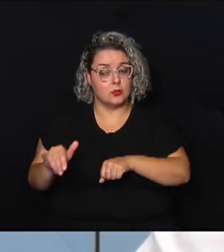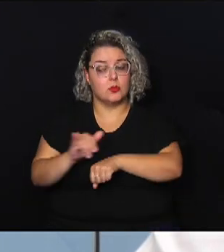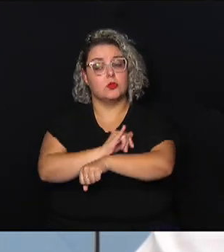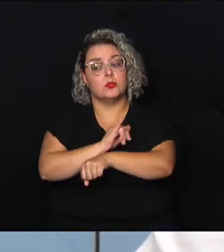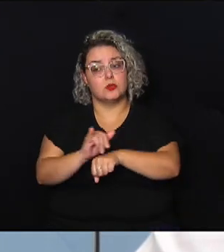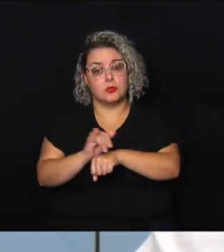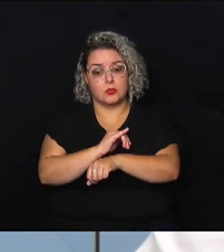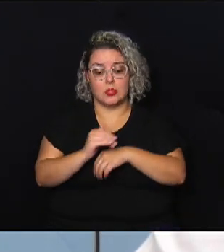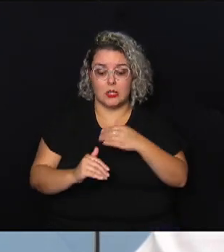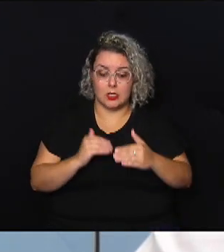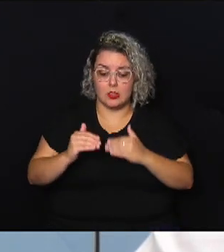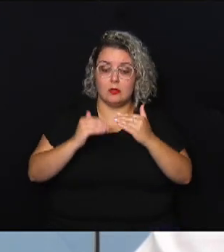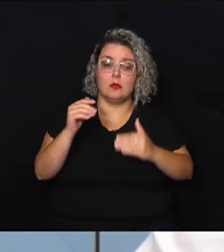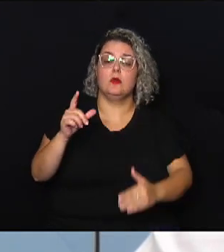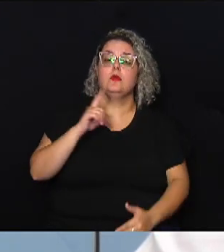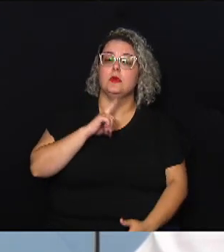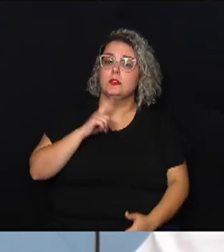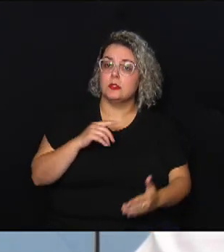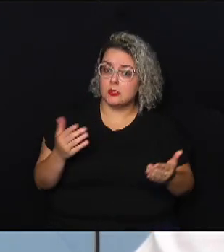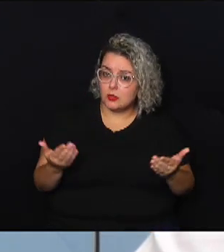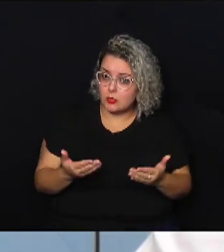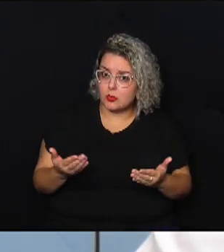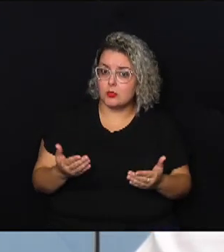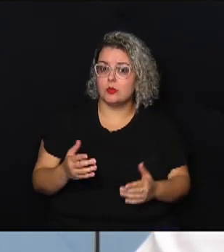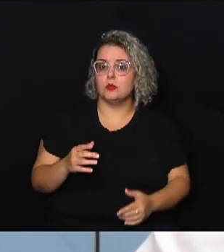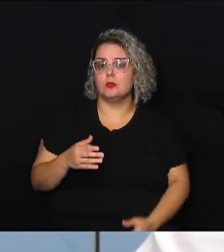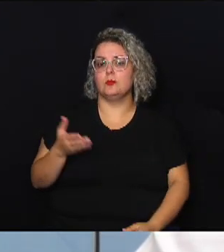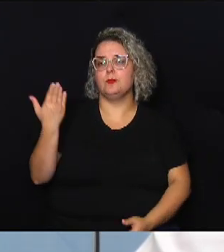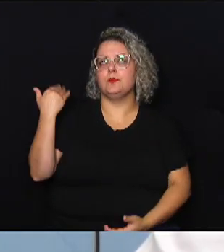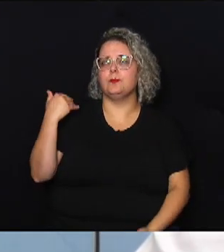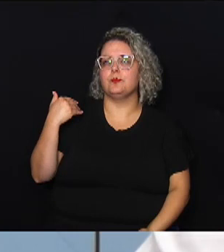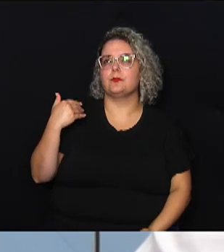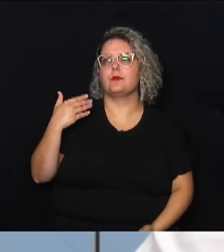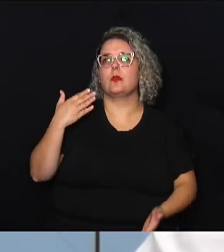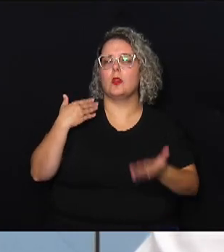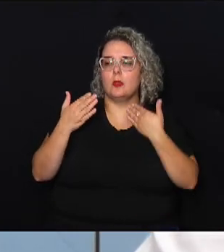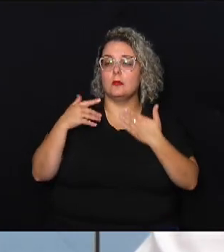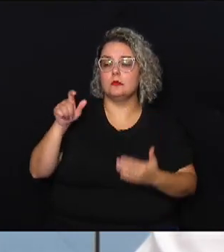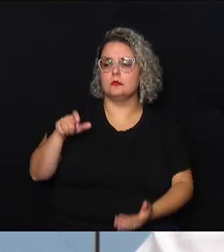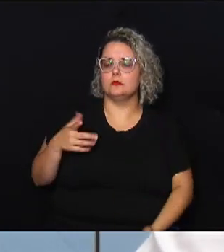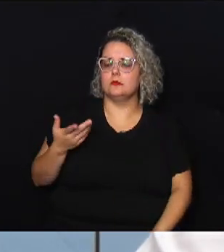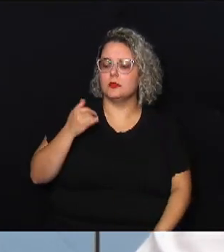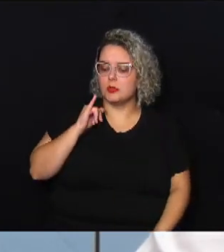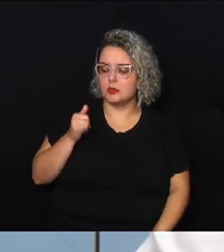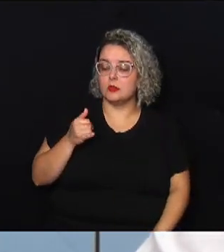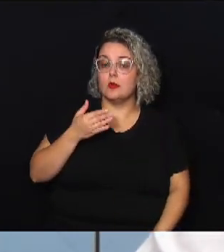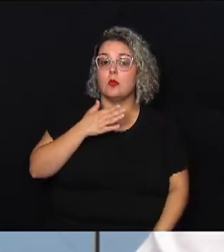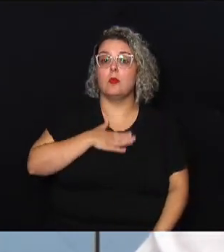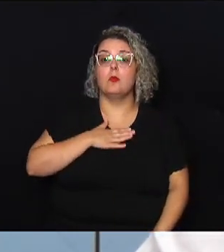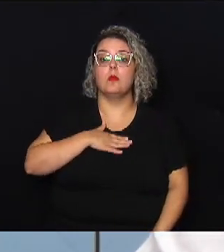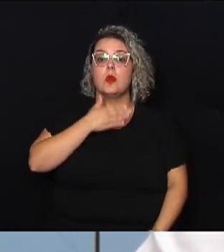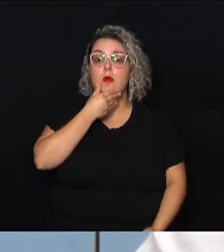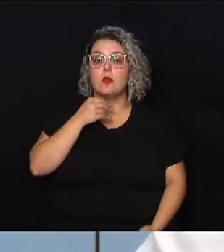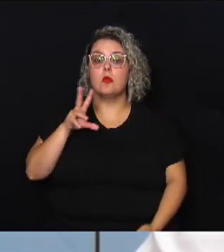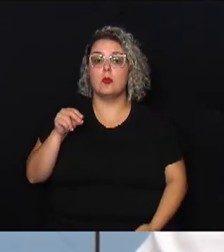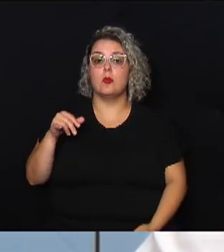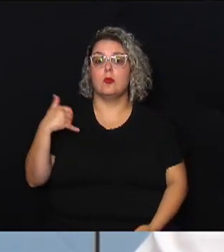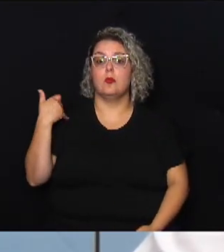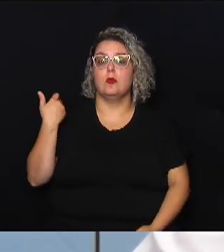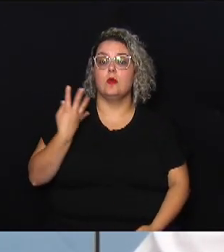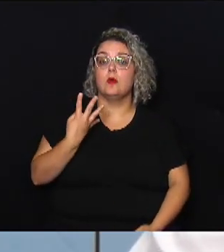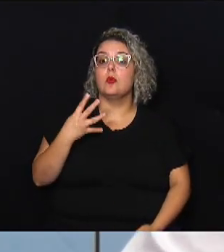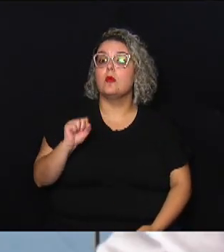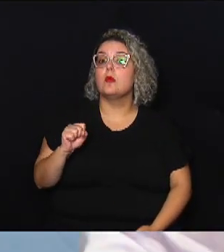a evolução existe hoje outro dia eu estava conversando com uma pessoa e eu disse que meu avô ele faleceu com quarenta e oito